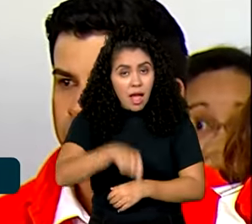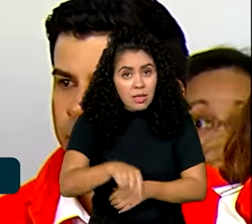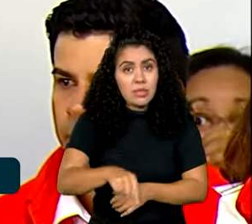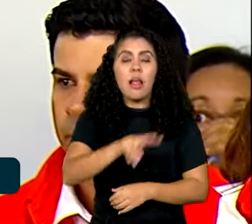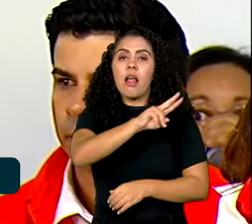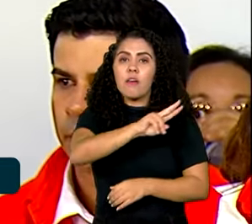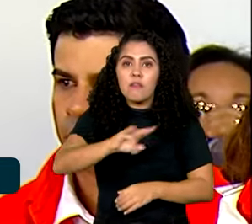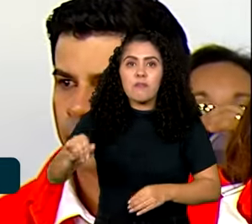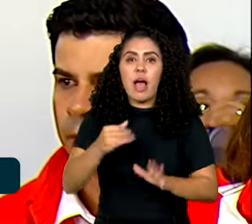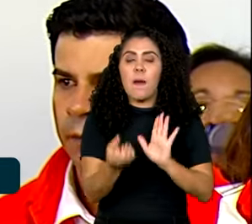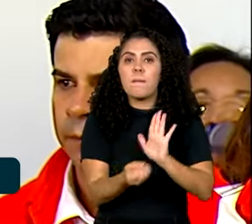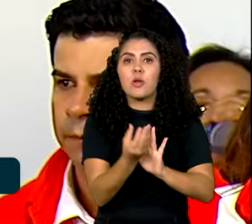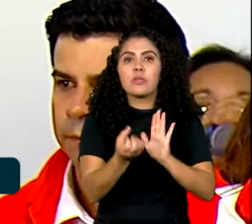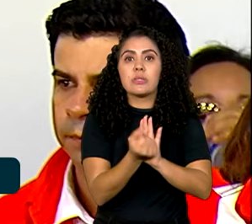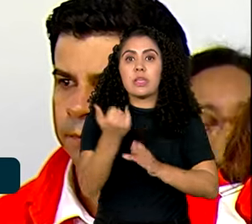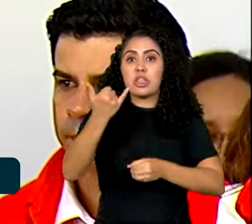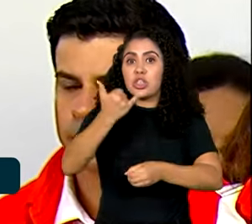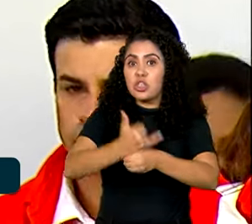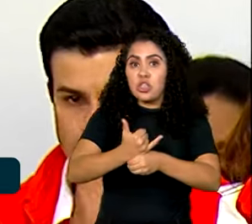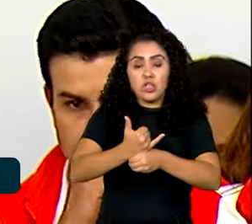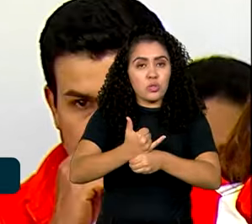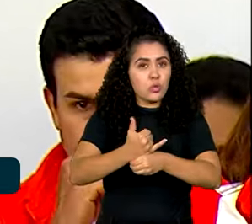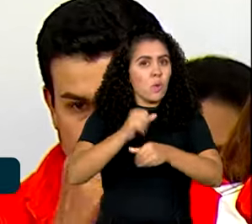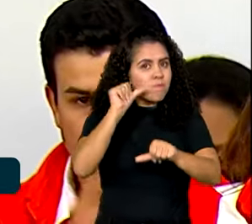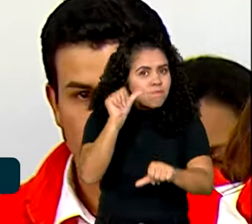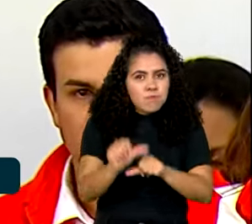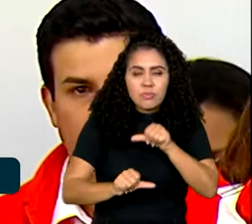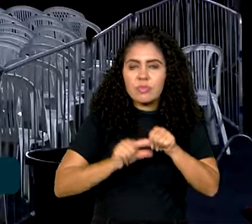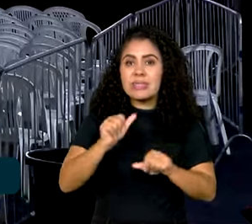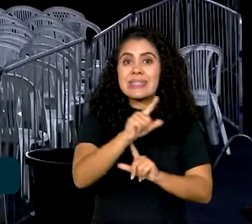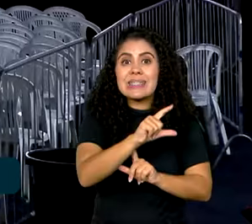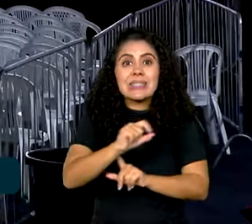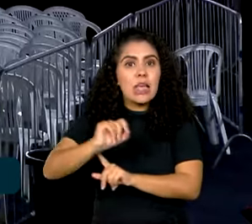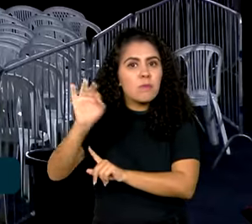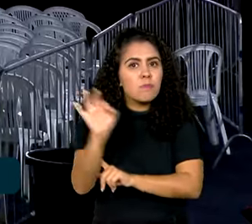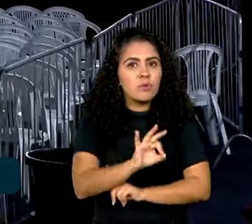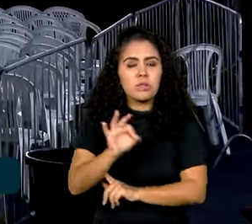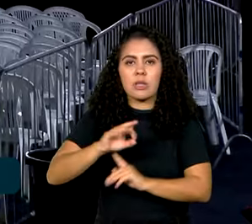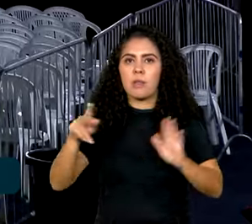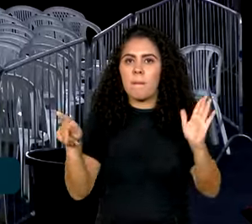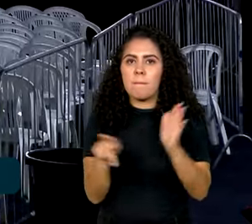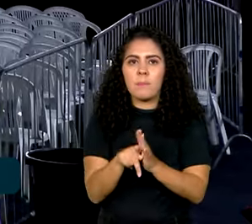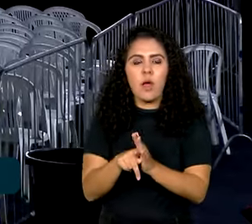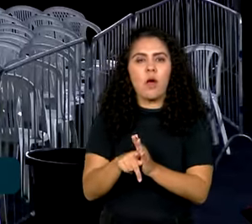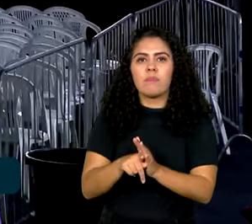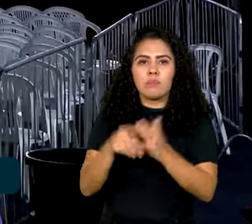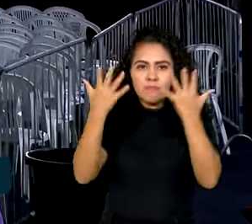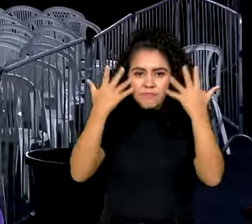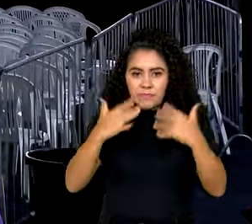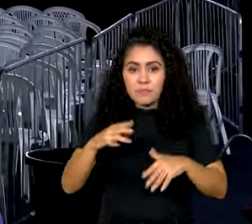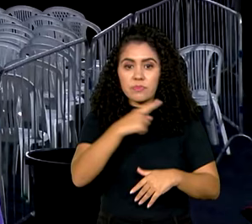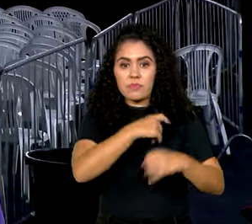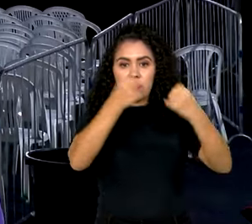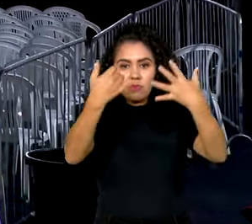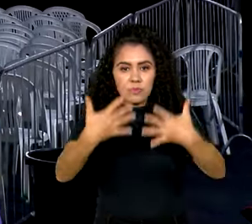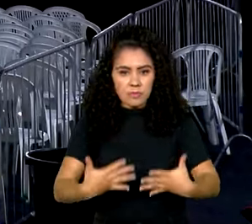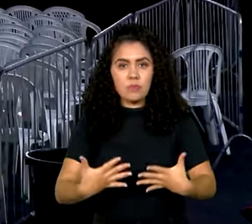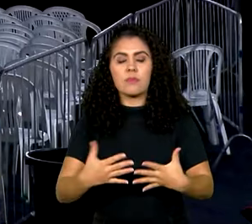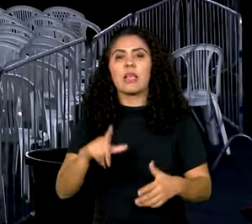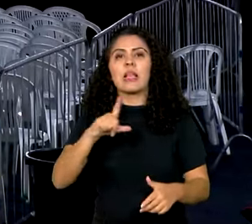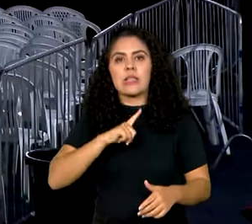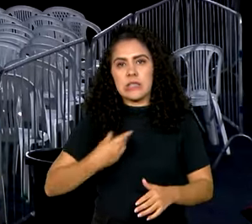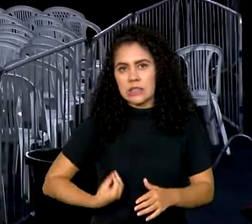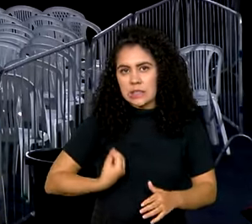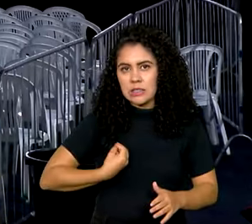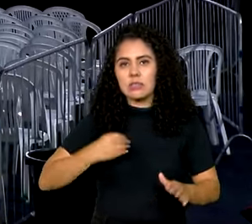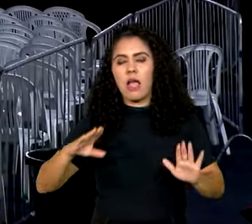diesel renovável a 100%, 100% de origem vegetal. A conclusão das obras da refinaria está no plano